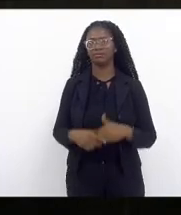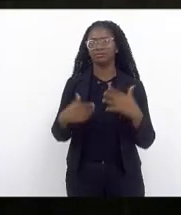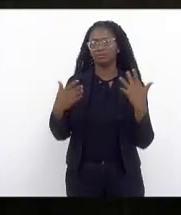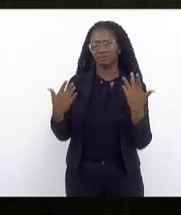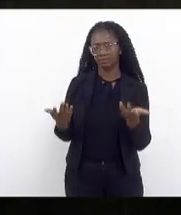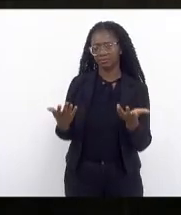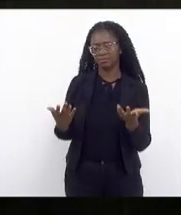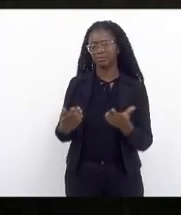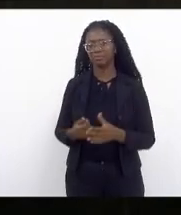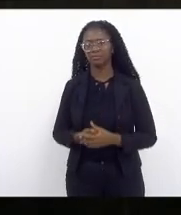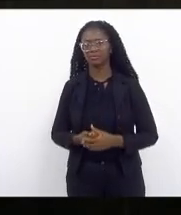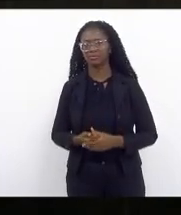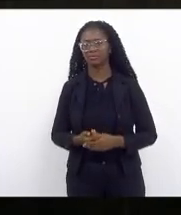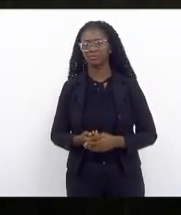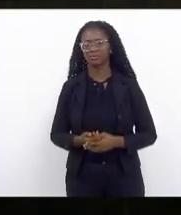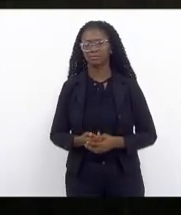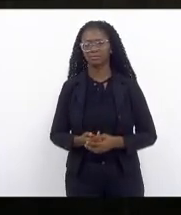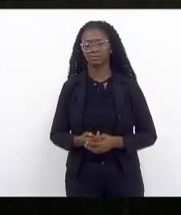2021